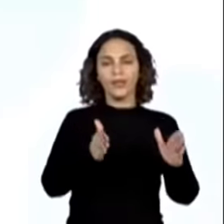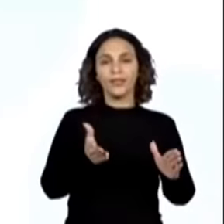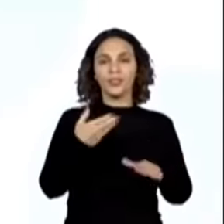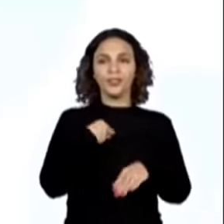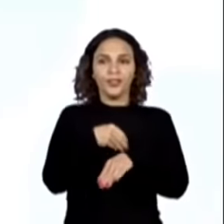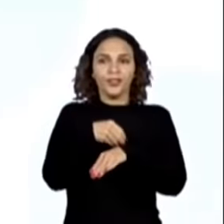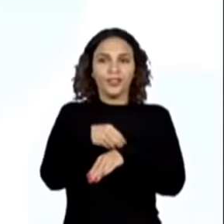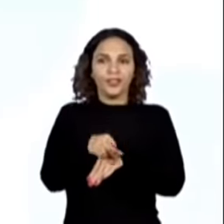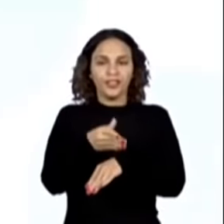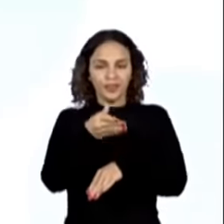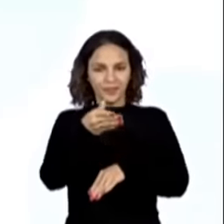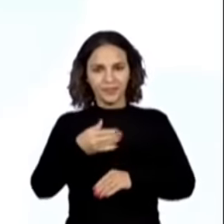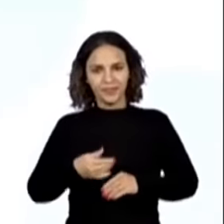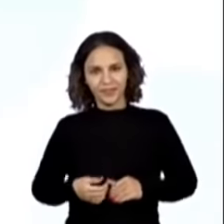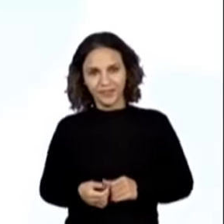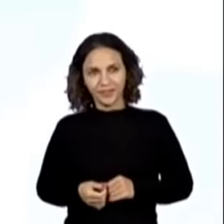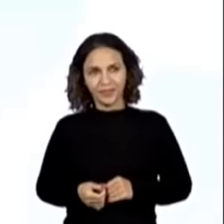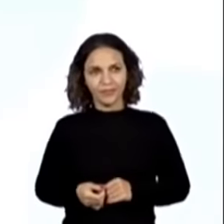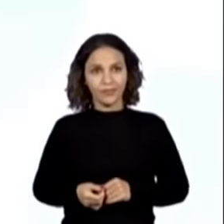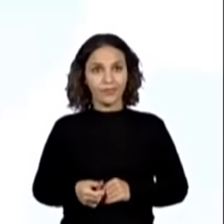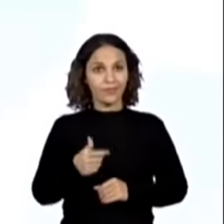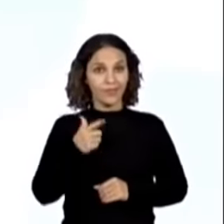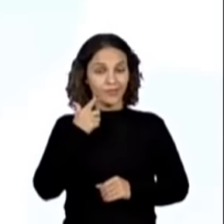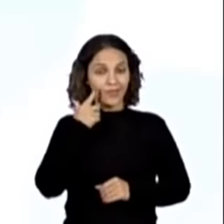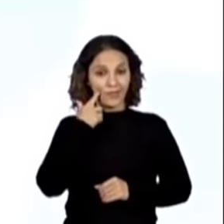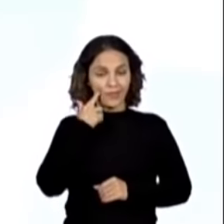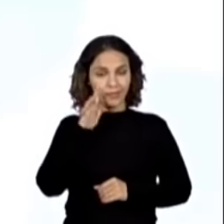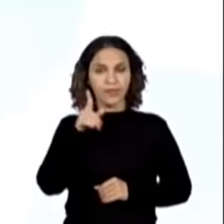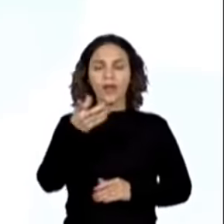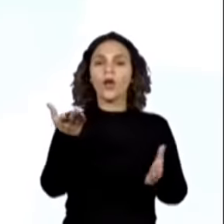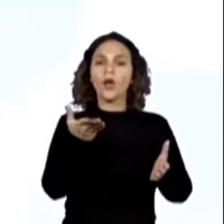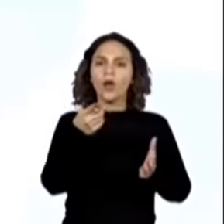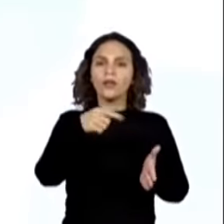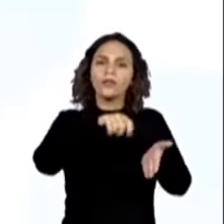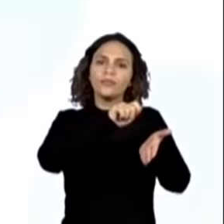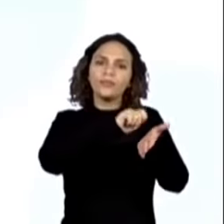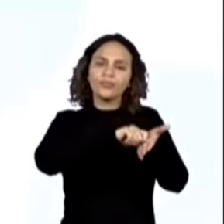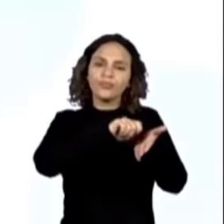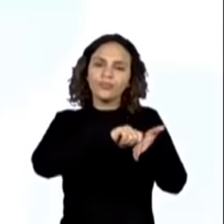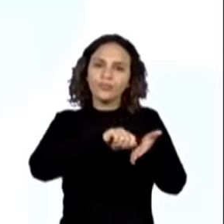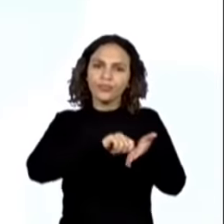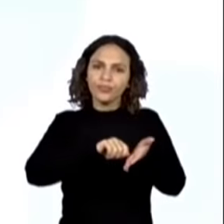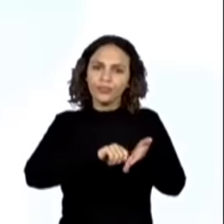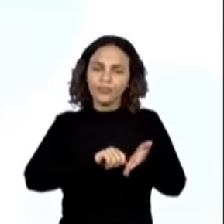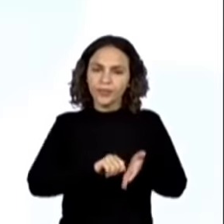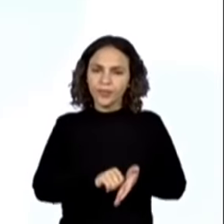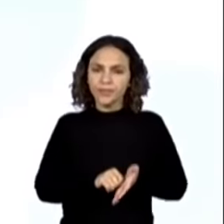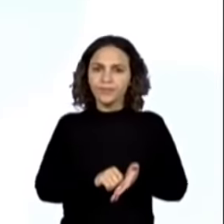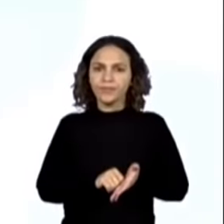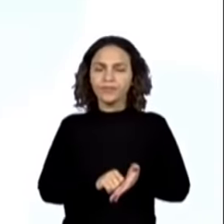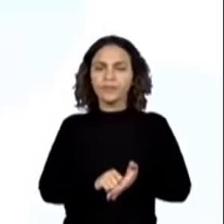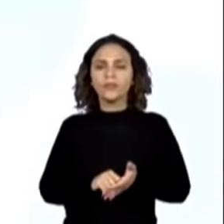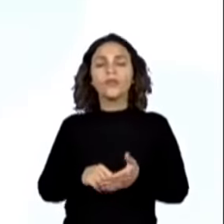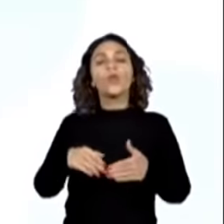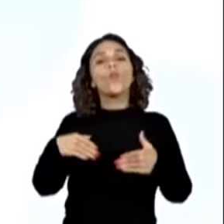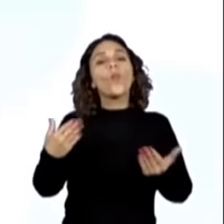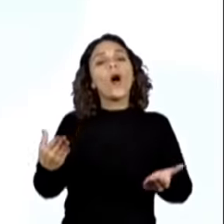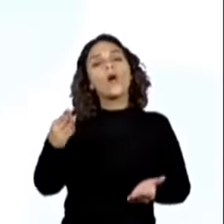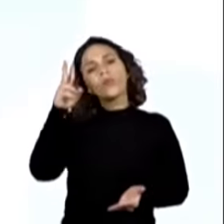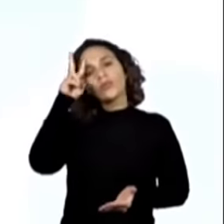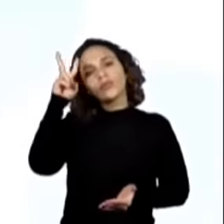eu vou dar uma dica. A dica é a seguinte. Anote o conto que você não